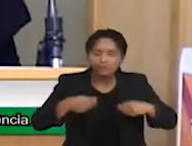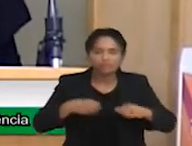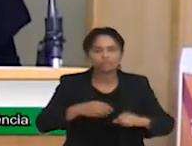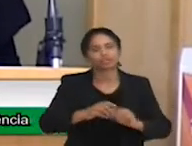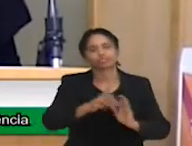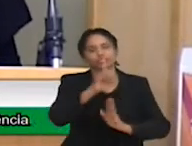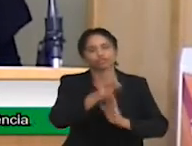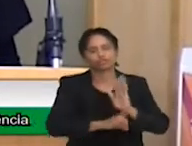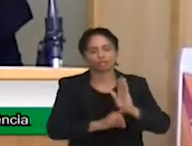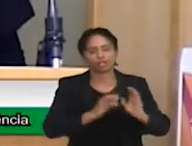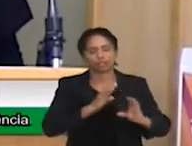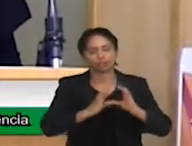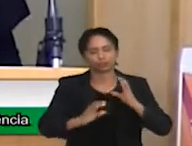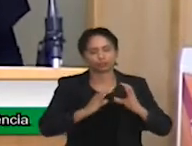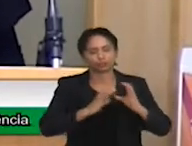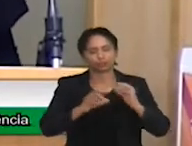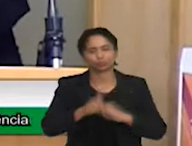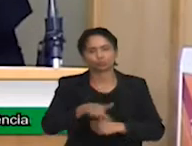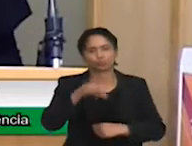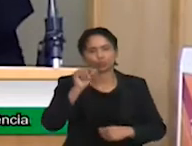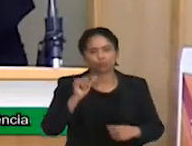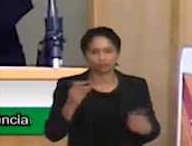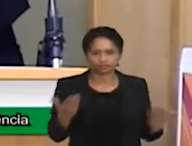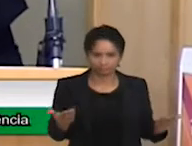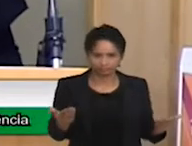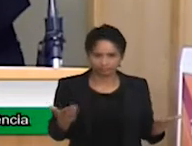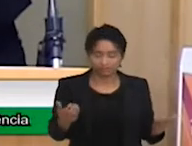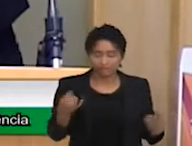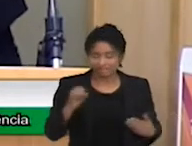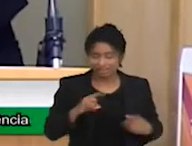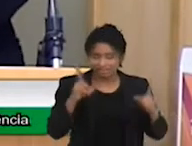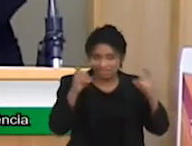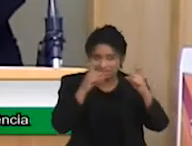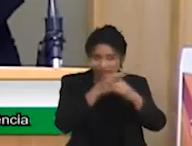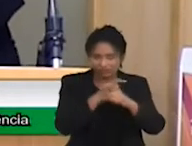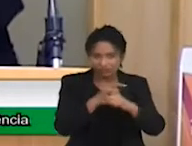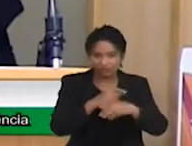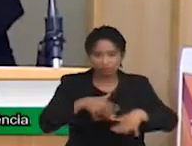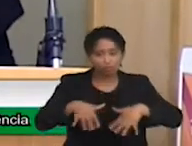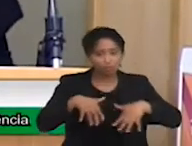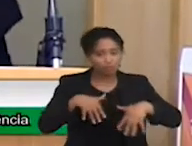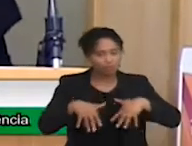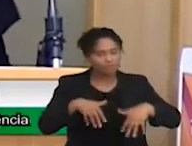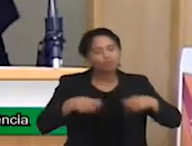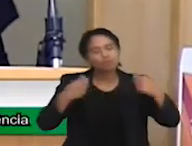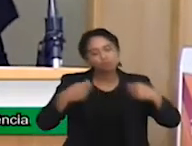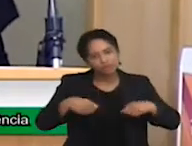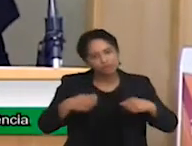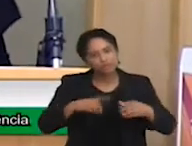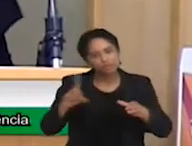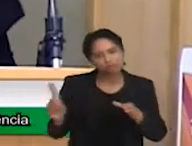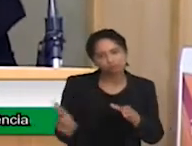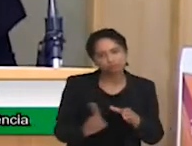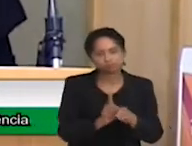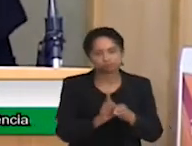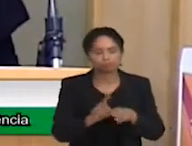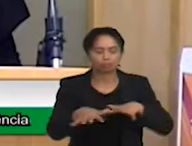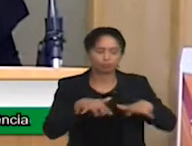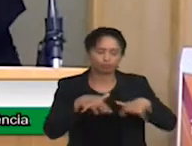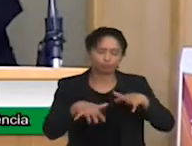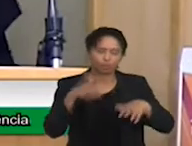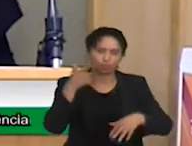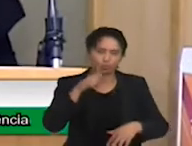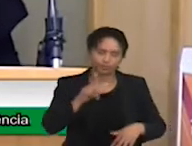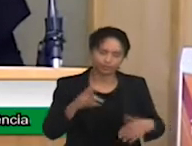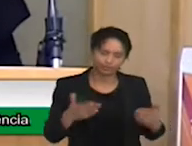alternativa. Qualquer criança que tem uma dificuldade motora, ela tem que ter direito à reabilitação motora. Então, isso